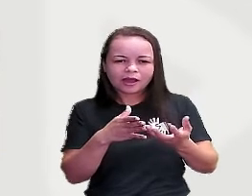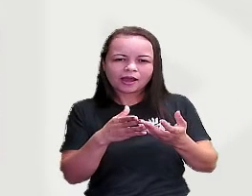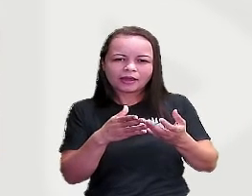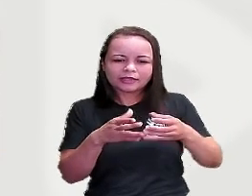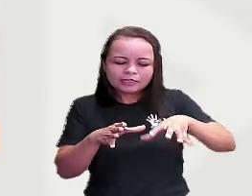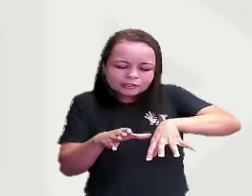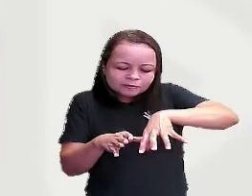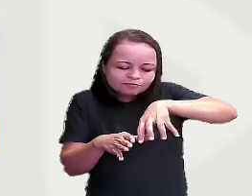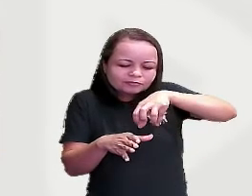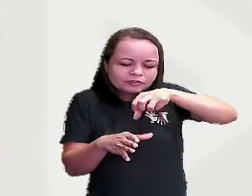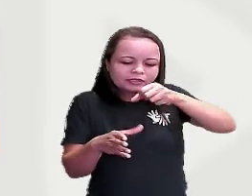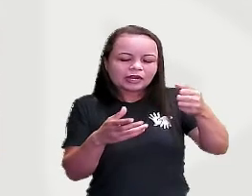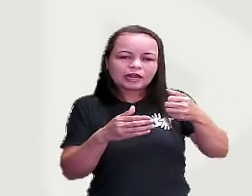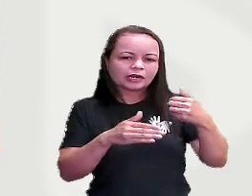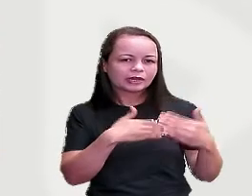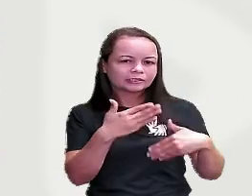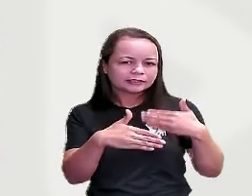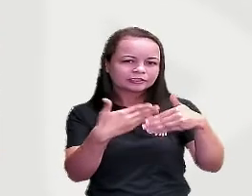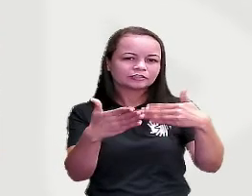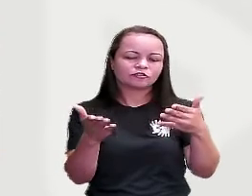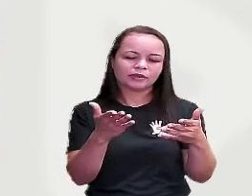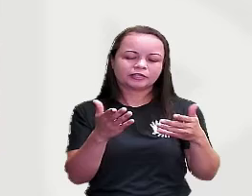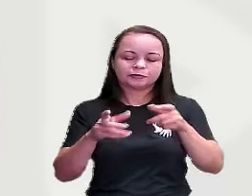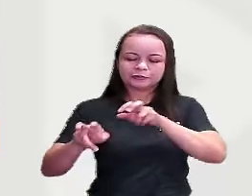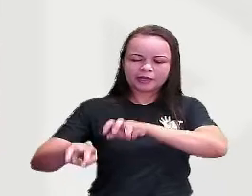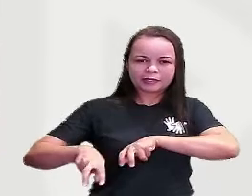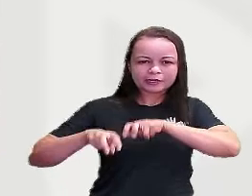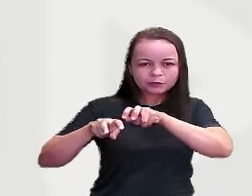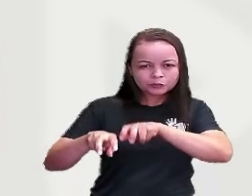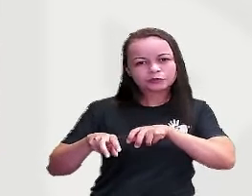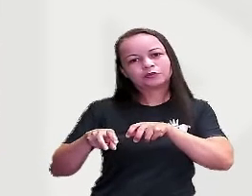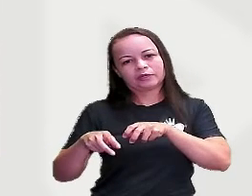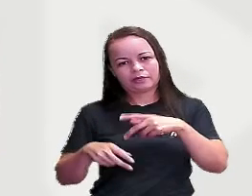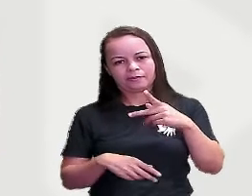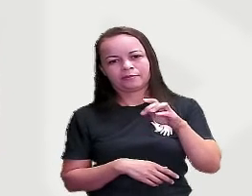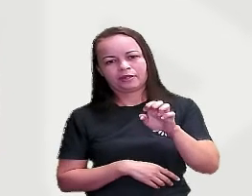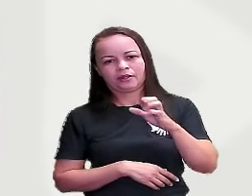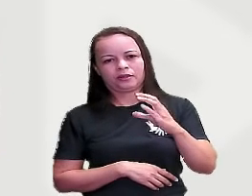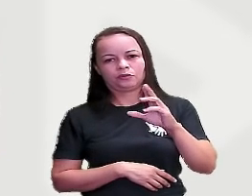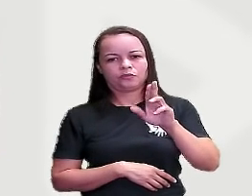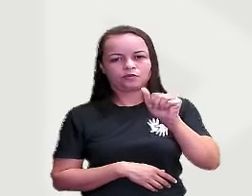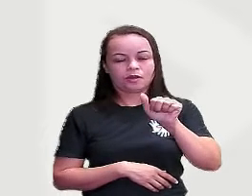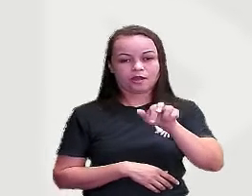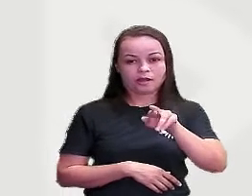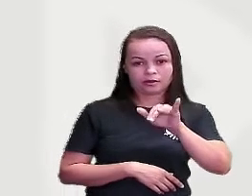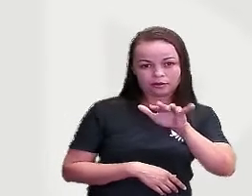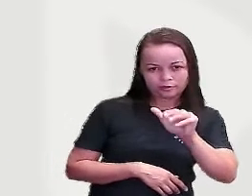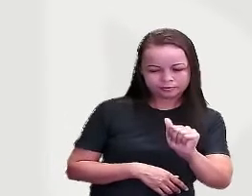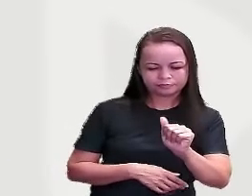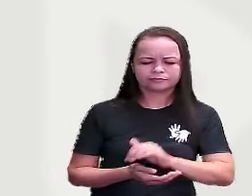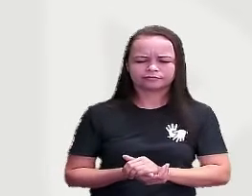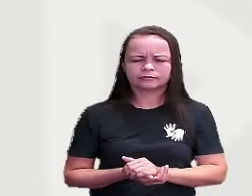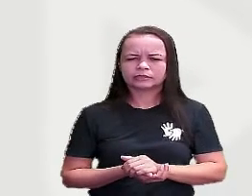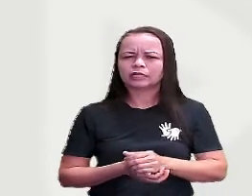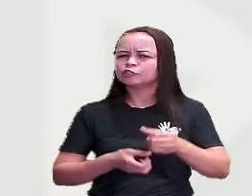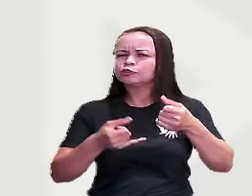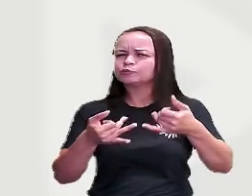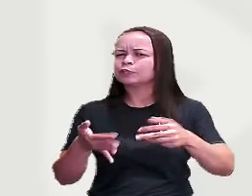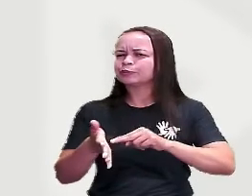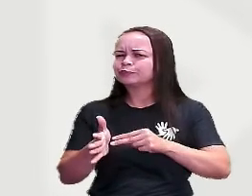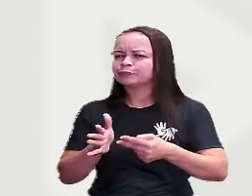bens extraídos Graças ao desenvolvimento Da agricultura E da pecuária Vamos lá Seguindo O que isso quer dizer?